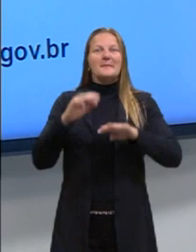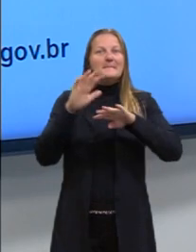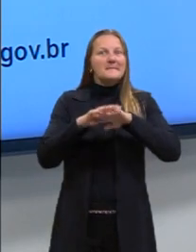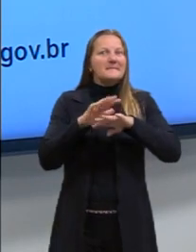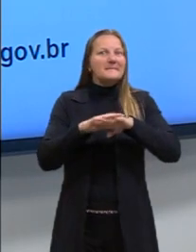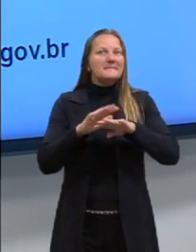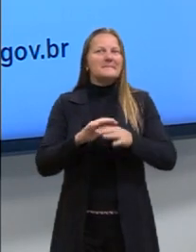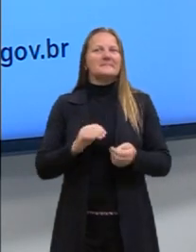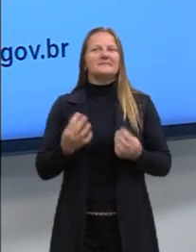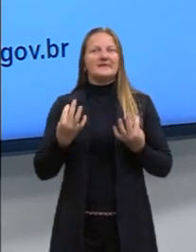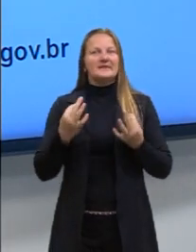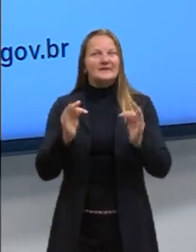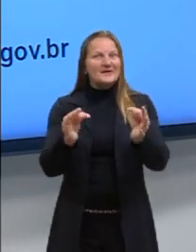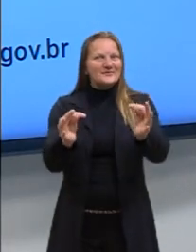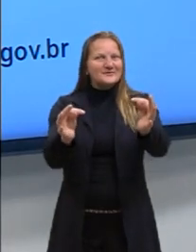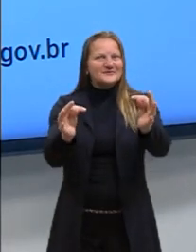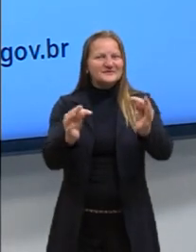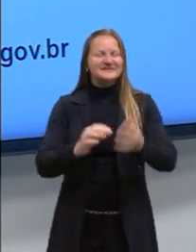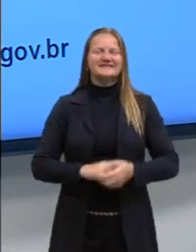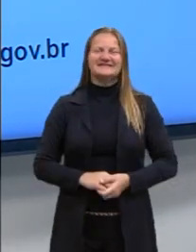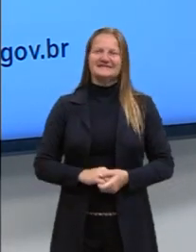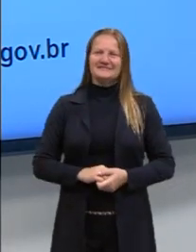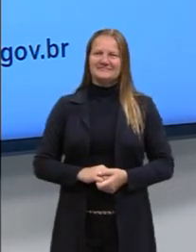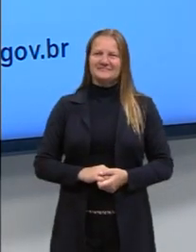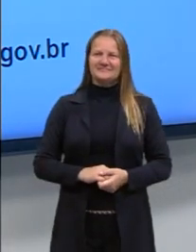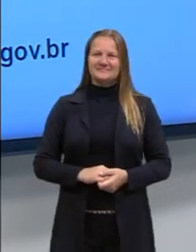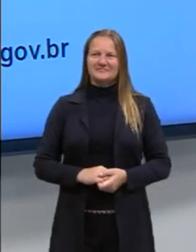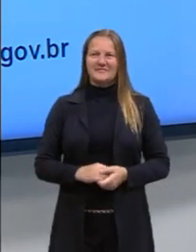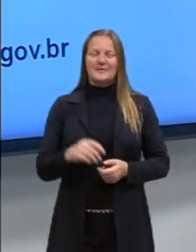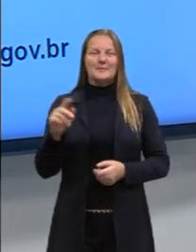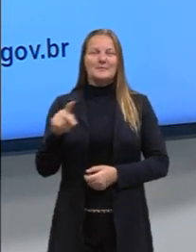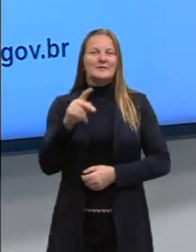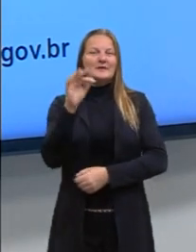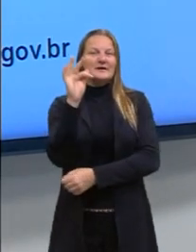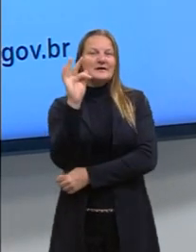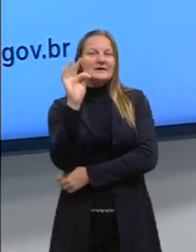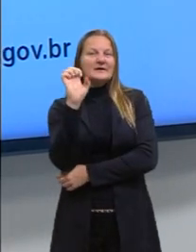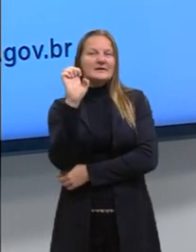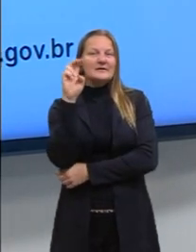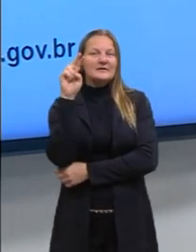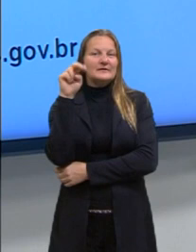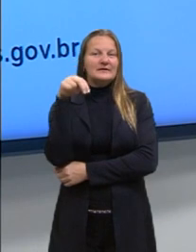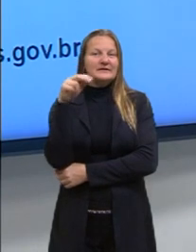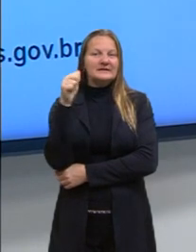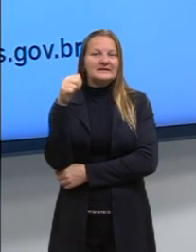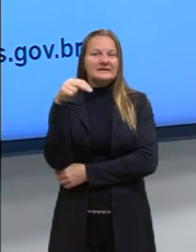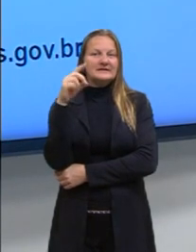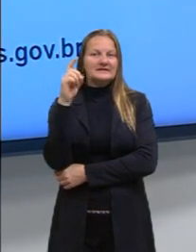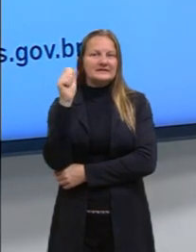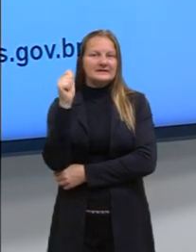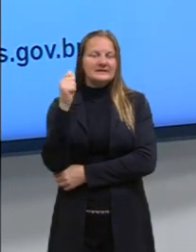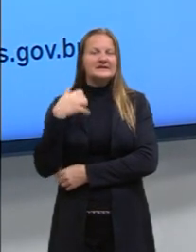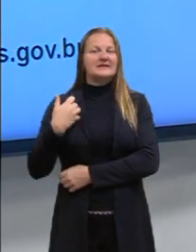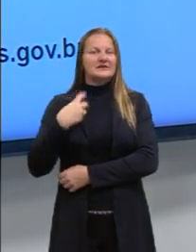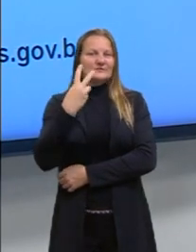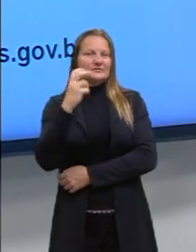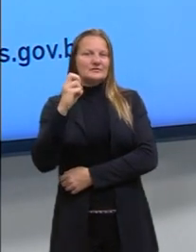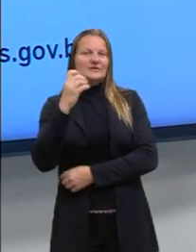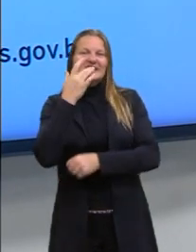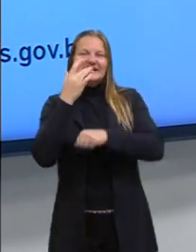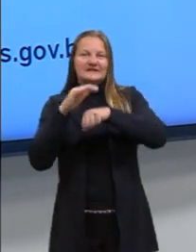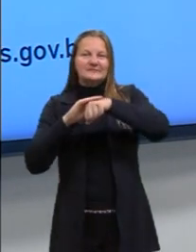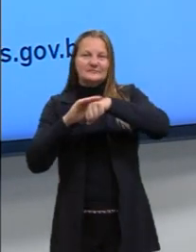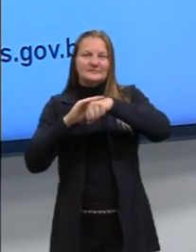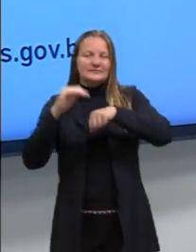matemática e suas tecnologias. Eu sou a prof. Fernanda, tenho 25 anos, sou branca, de